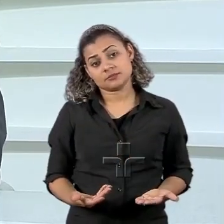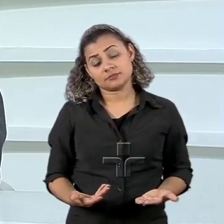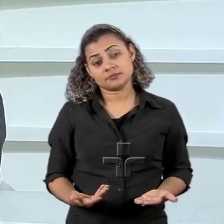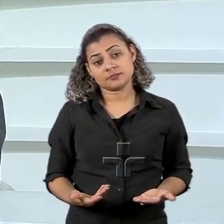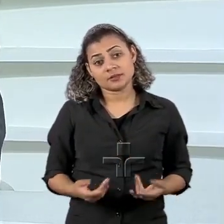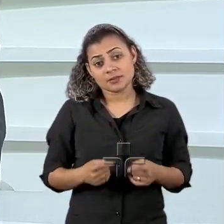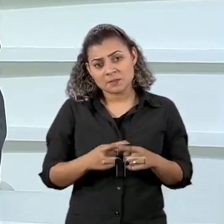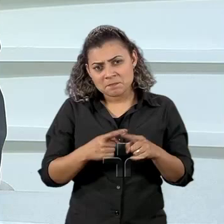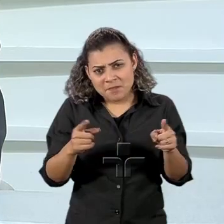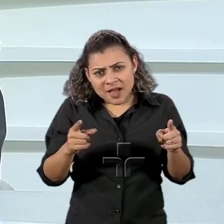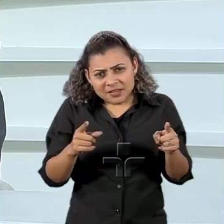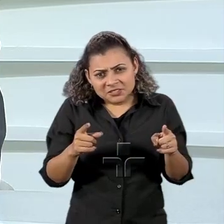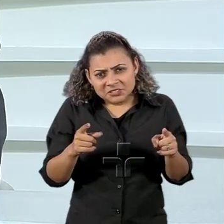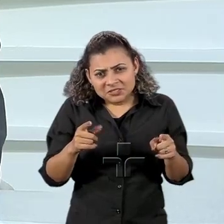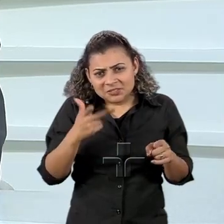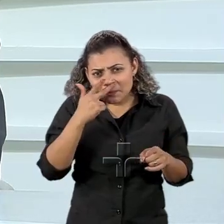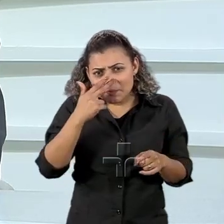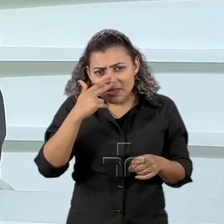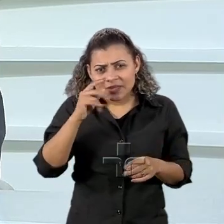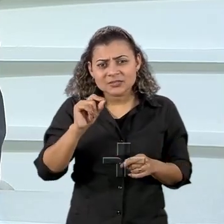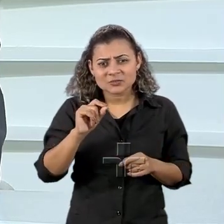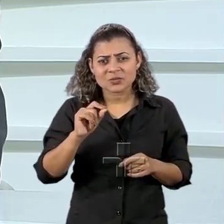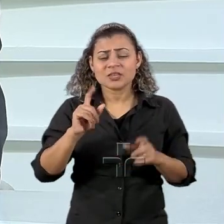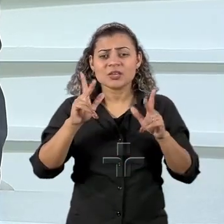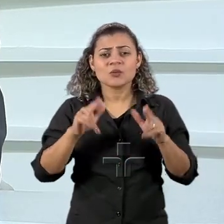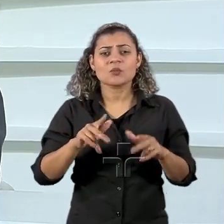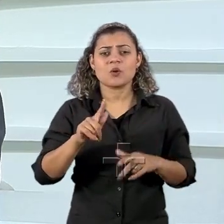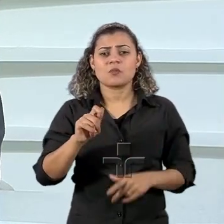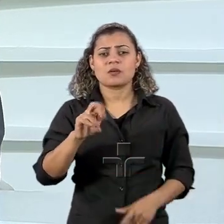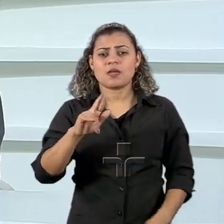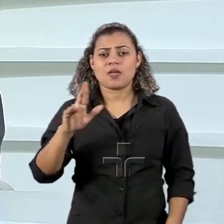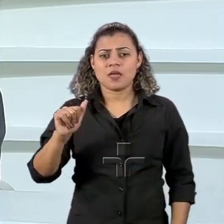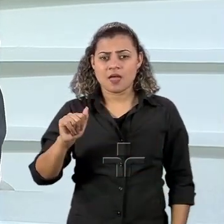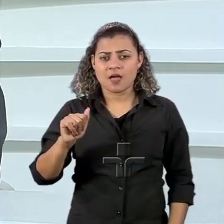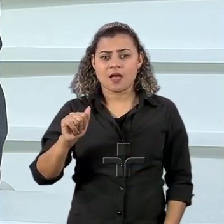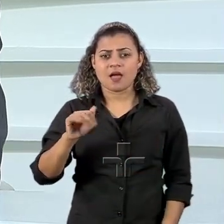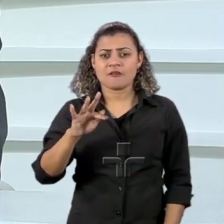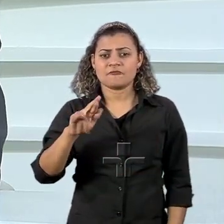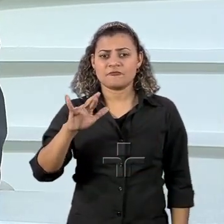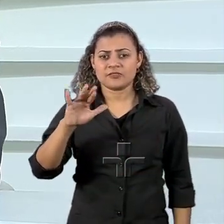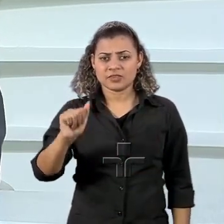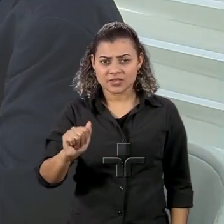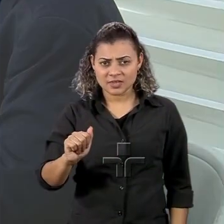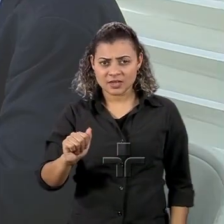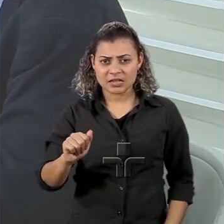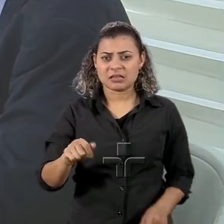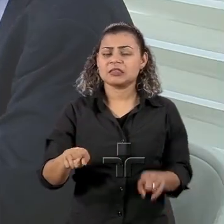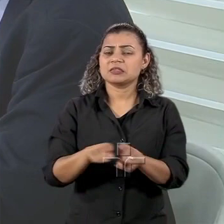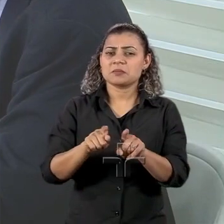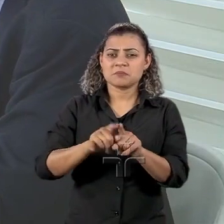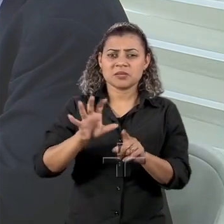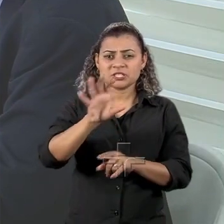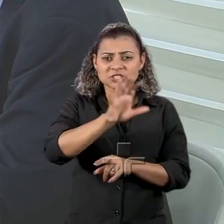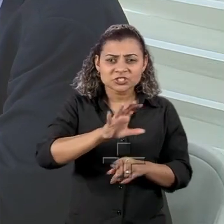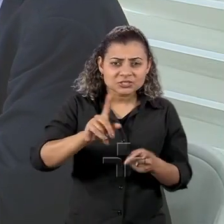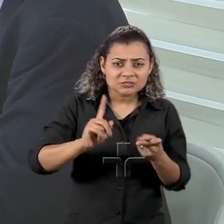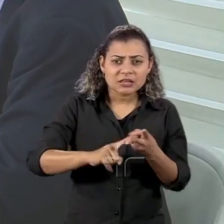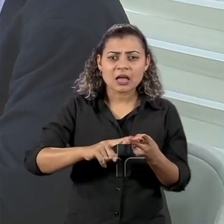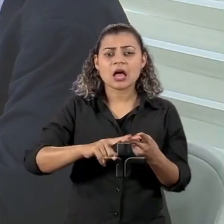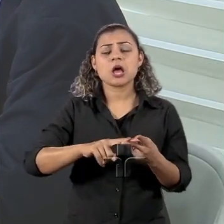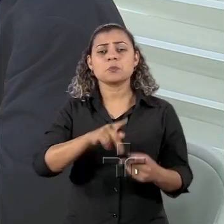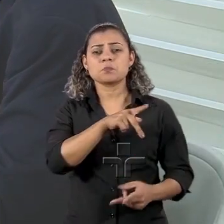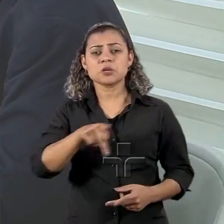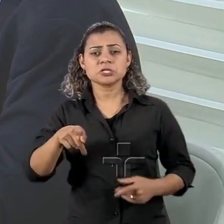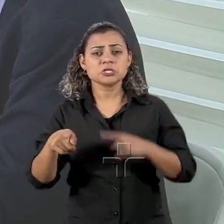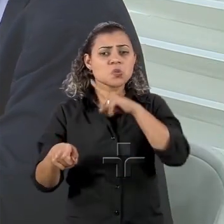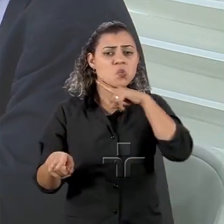colocar a questão em termos quase de guerra fria falar da comunização de Estados presenças russas e chineses